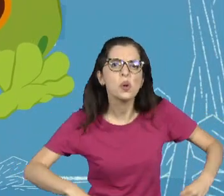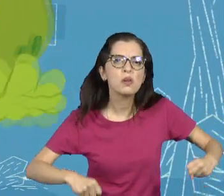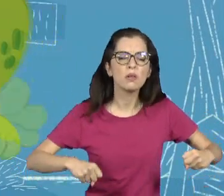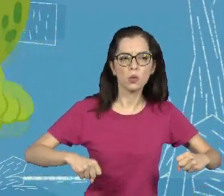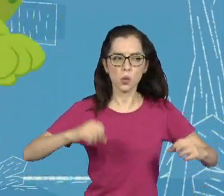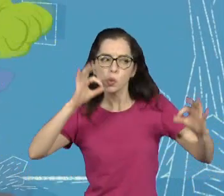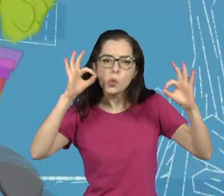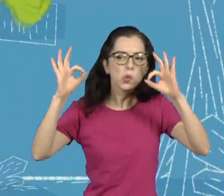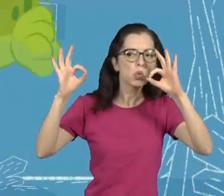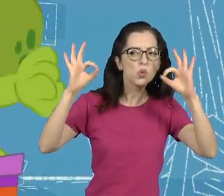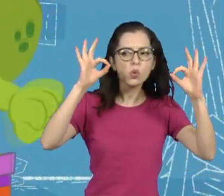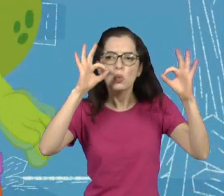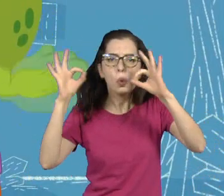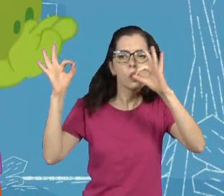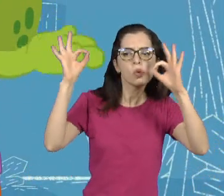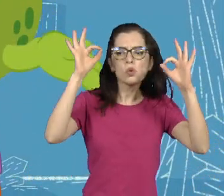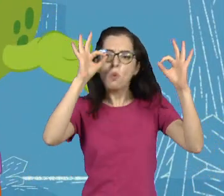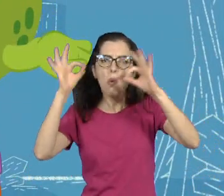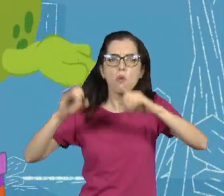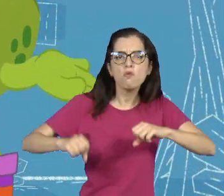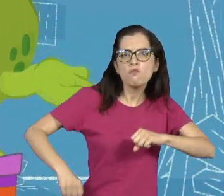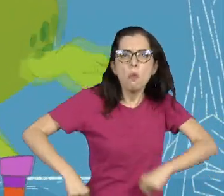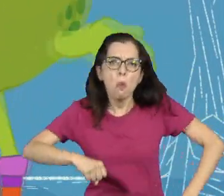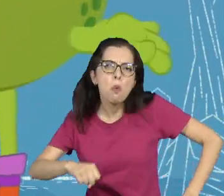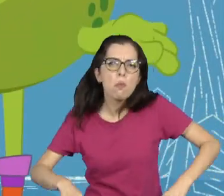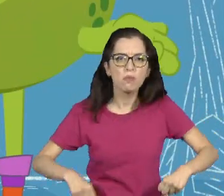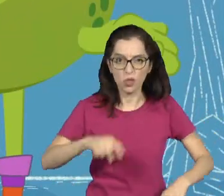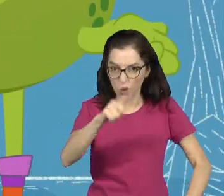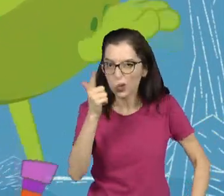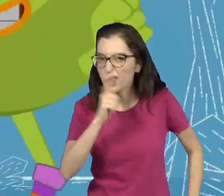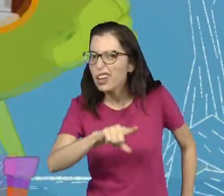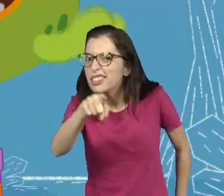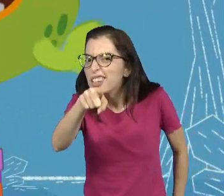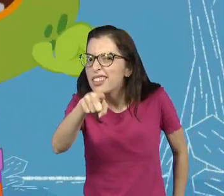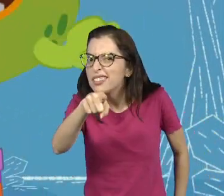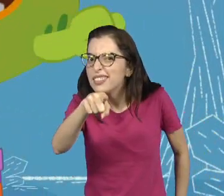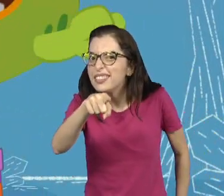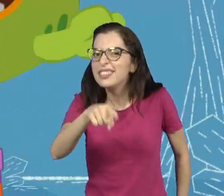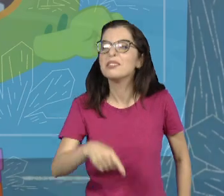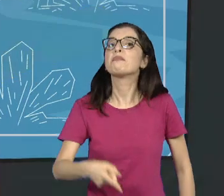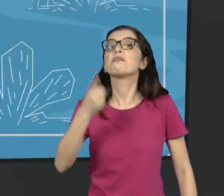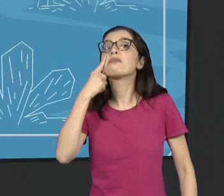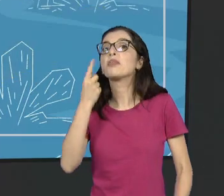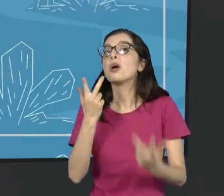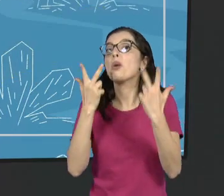corujas? É, de um lado pro outro. Conseguem fazer as duas coisas ao mesmo tempo?